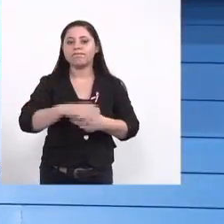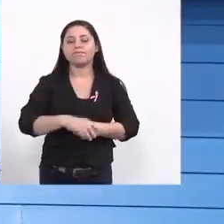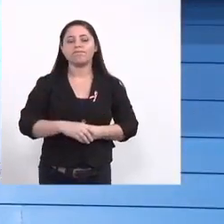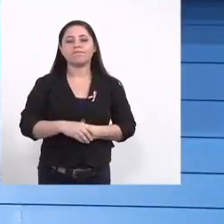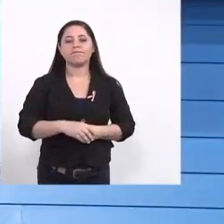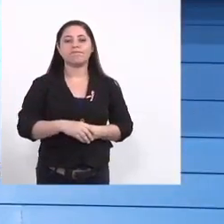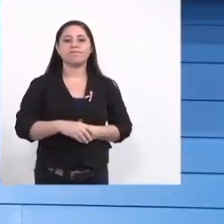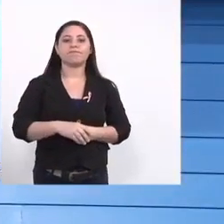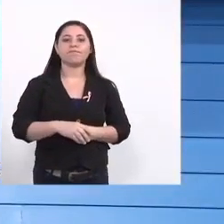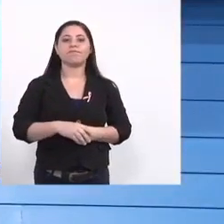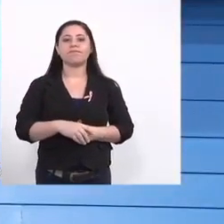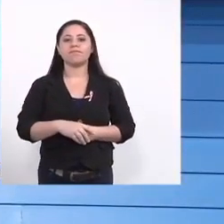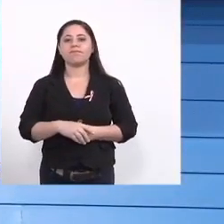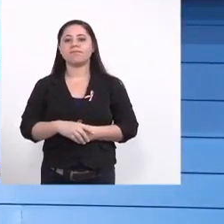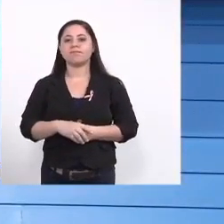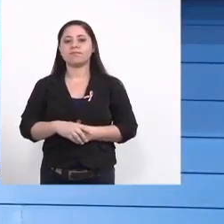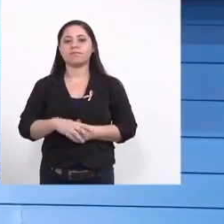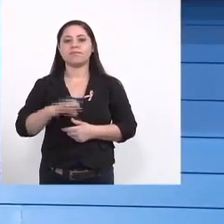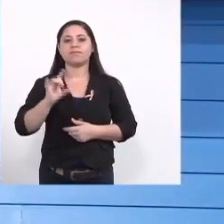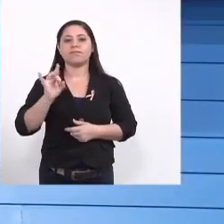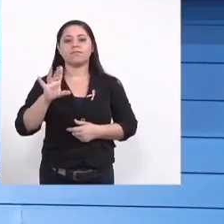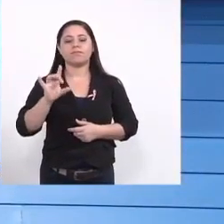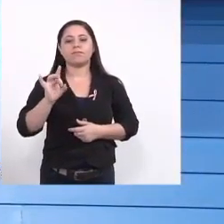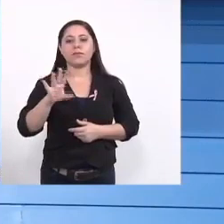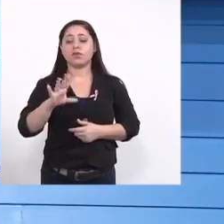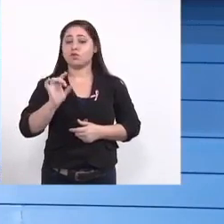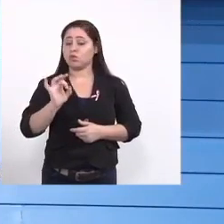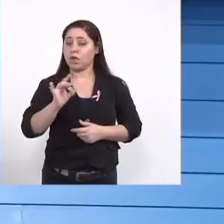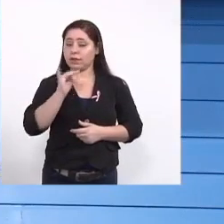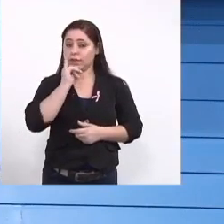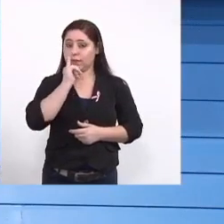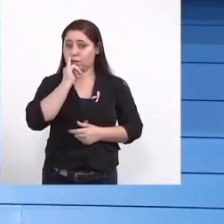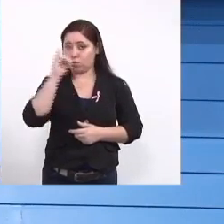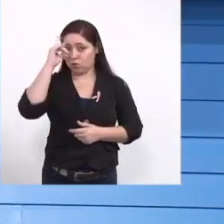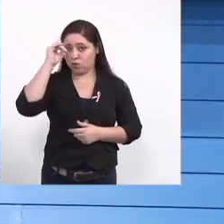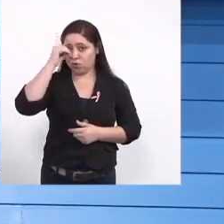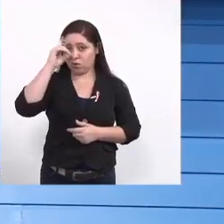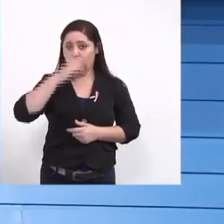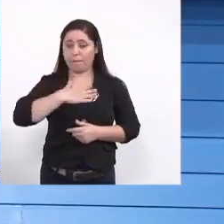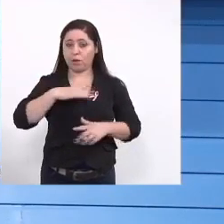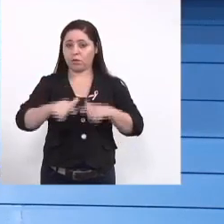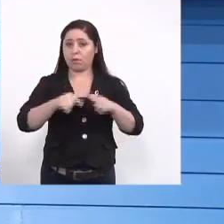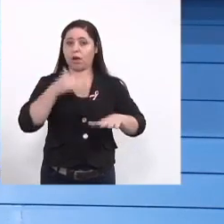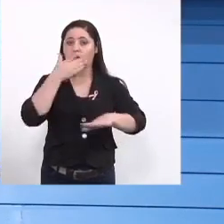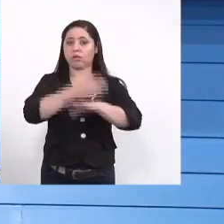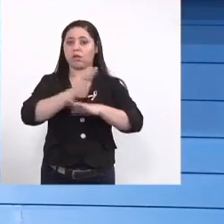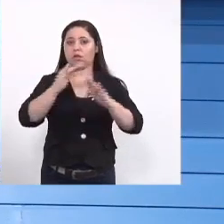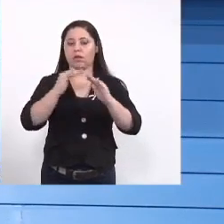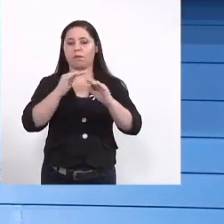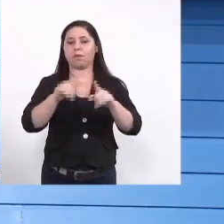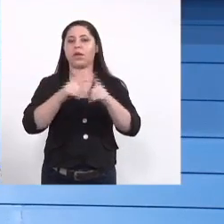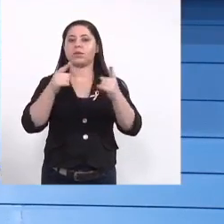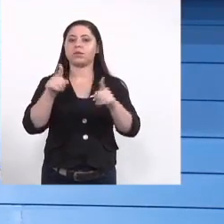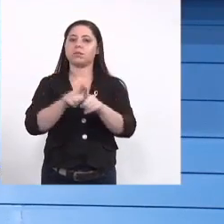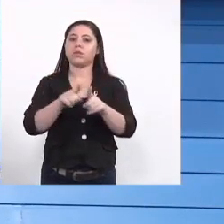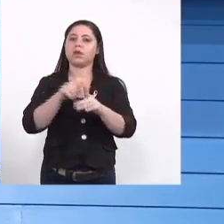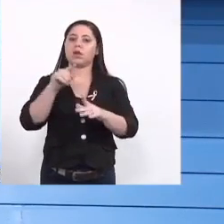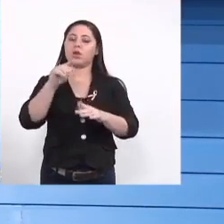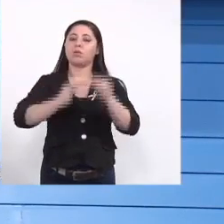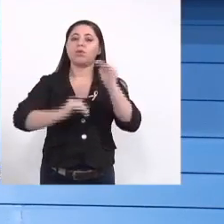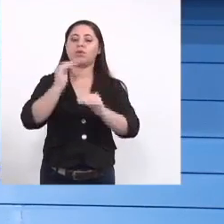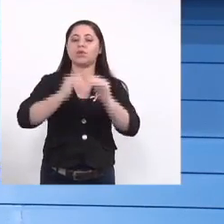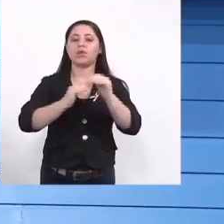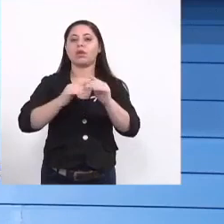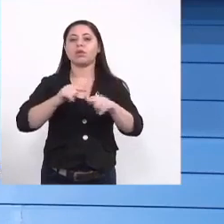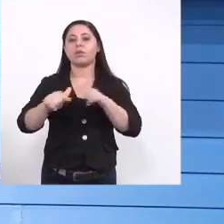então assim não somente não somente no meu serviço no dia a dia entrando nas casas mas também os profissionais que